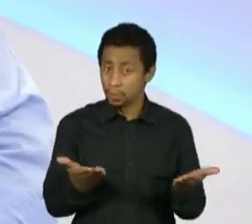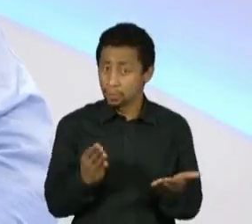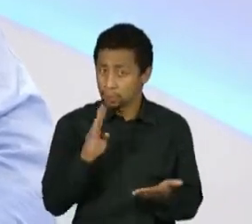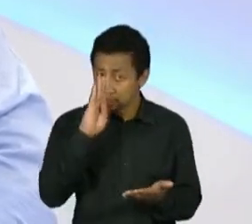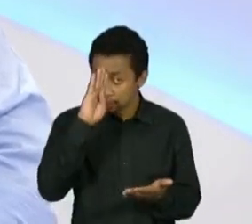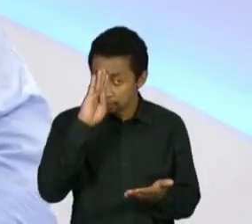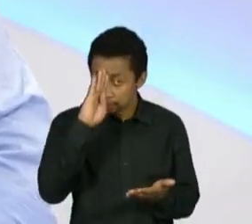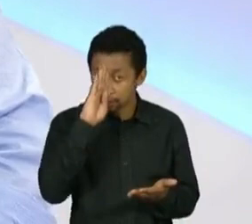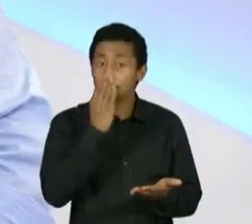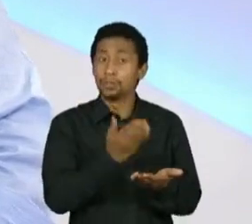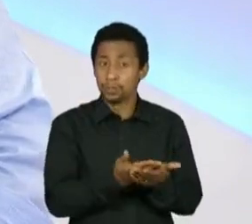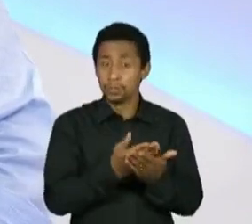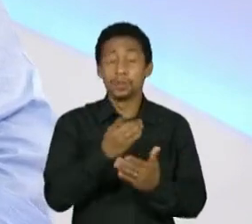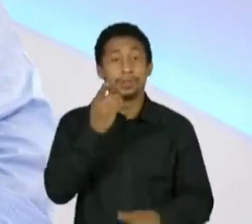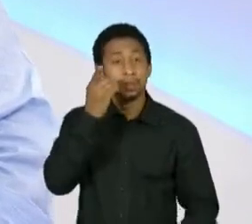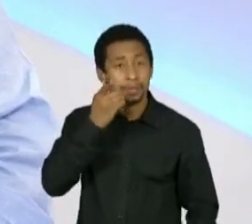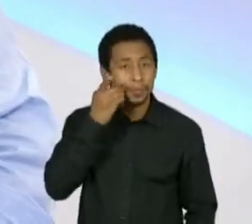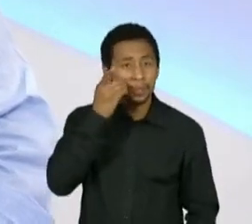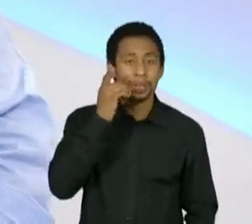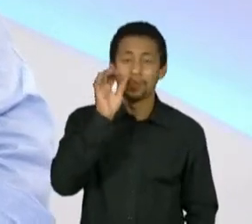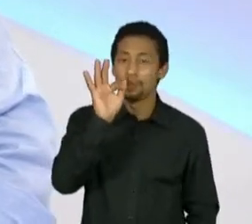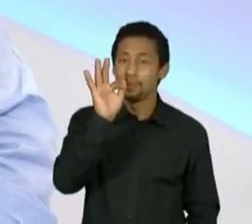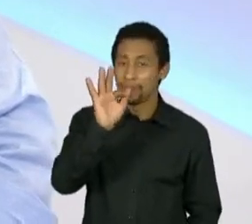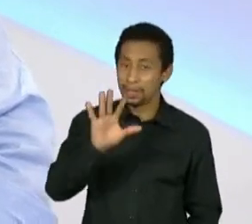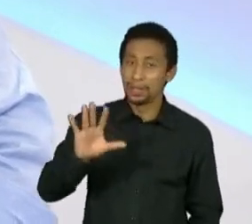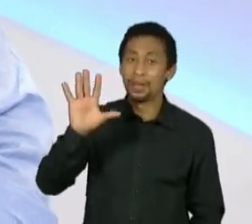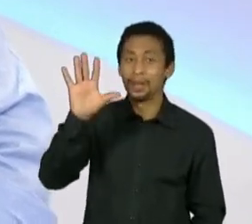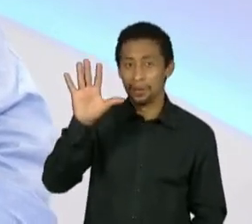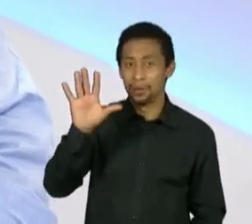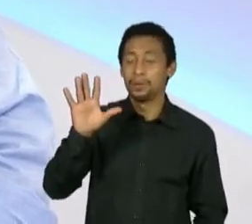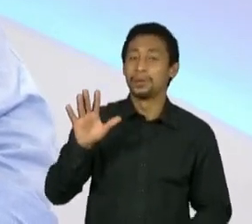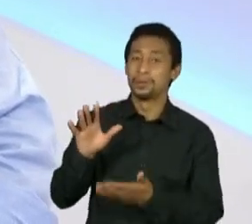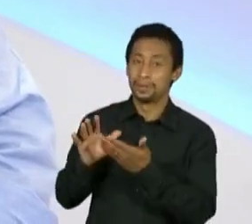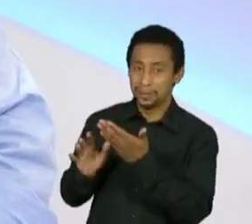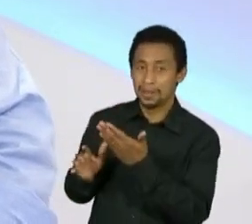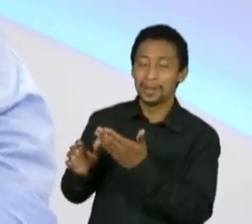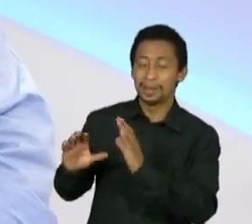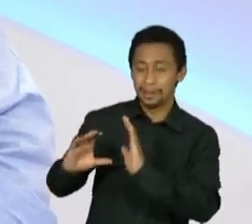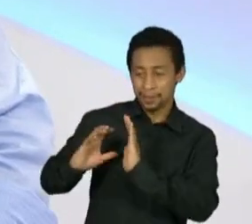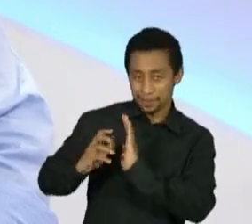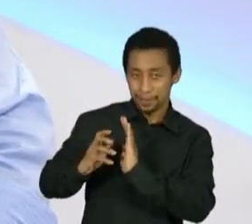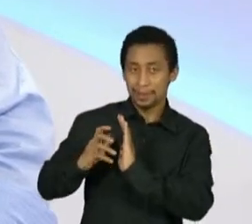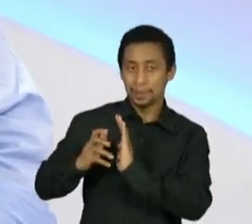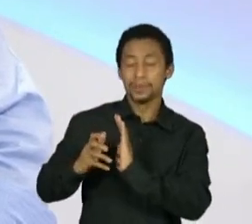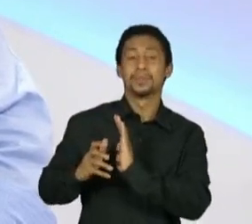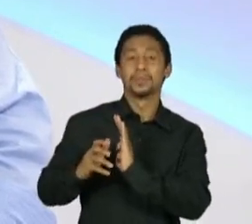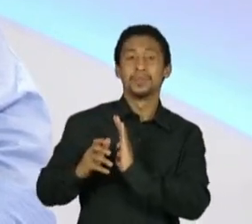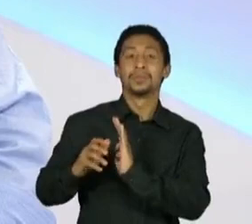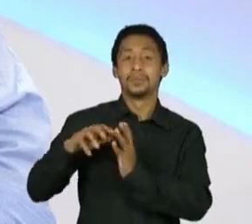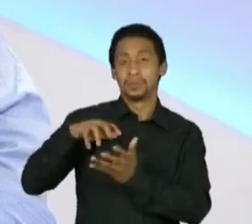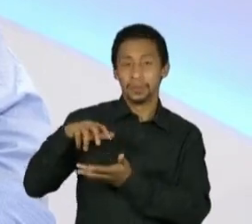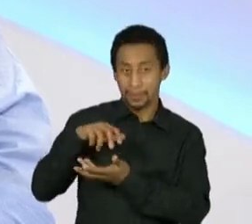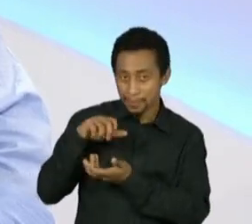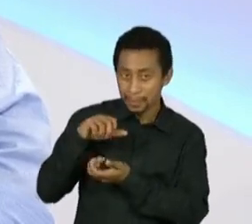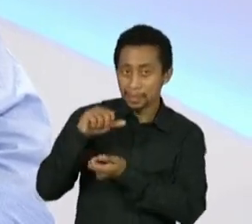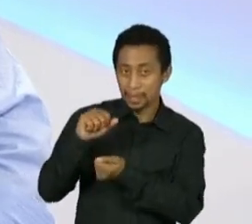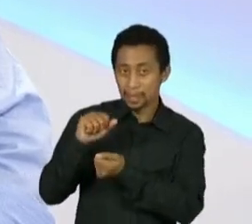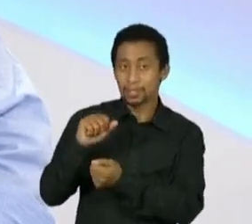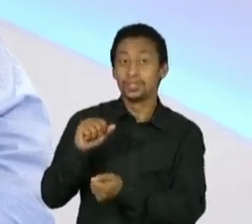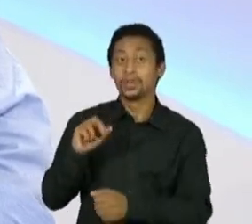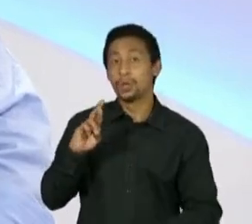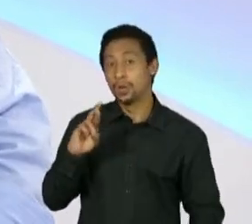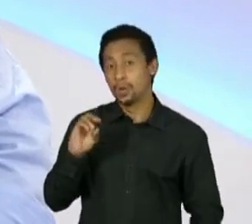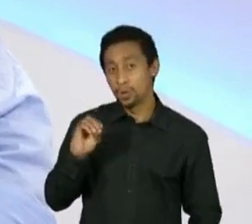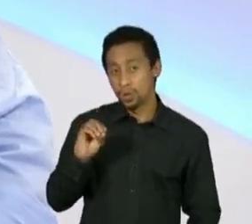a nossa deputada federal, Joênia Vapixana, da Rede Sustabilidade, tem demonstrado que política